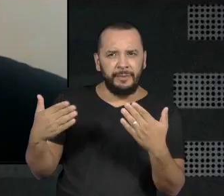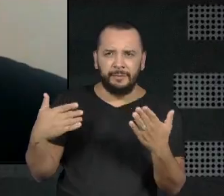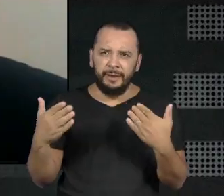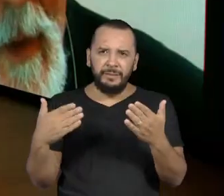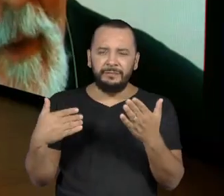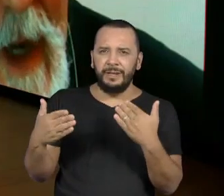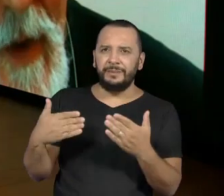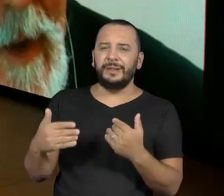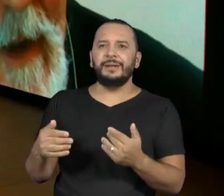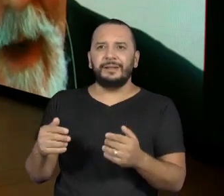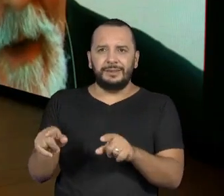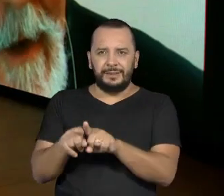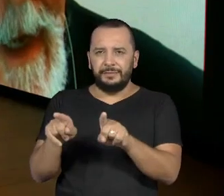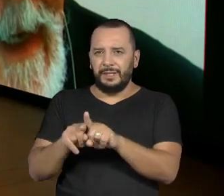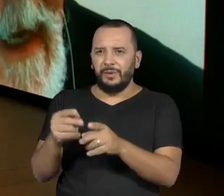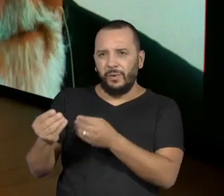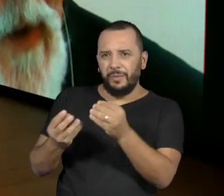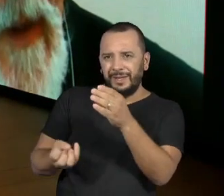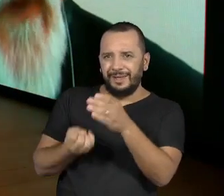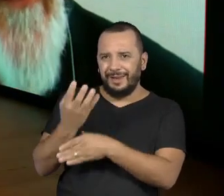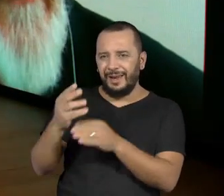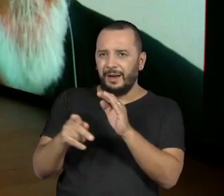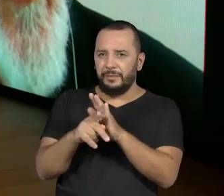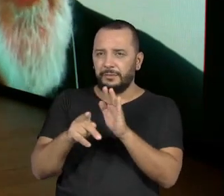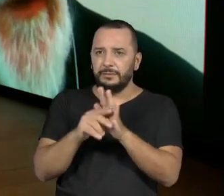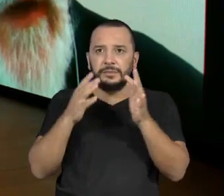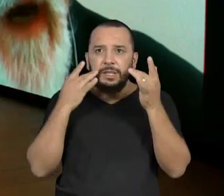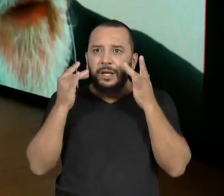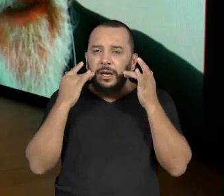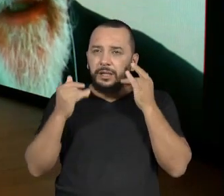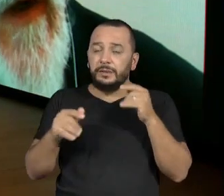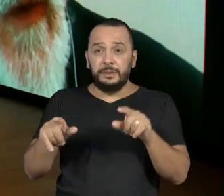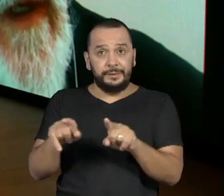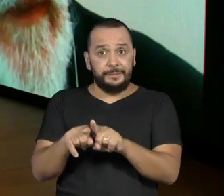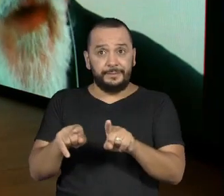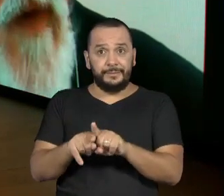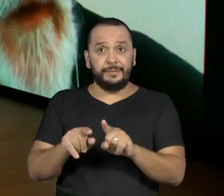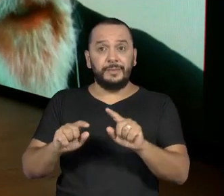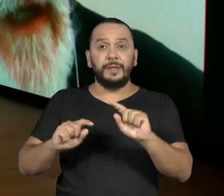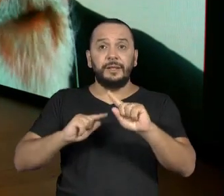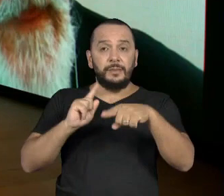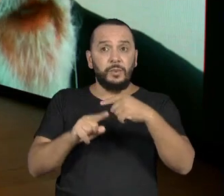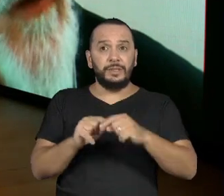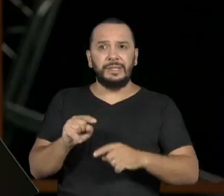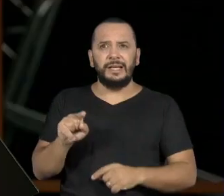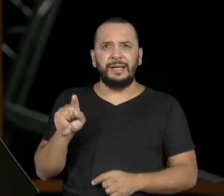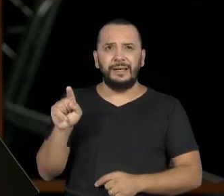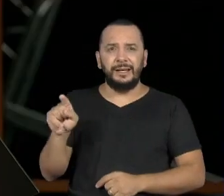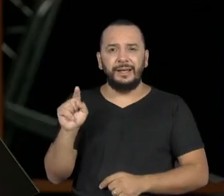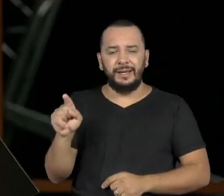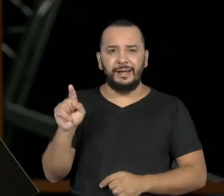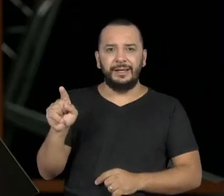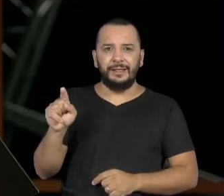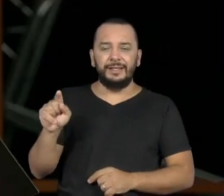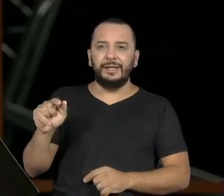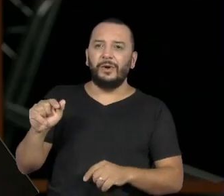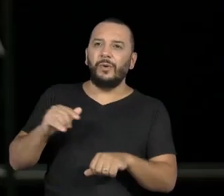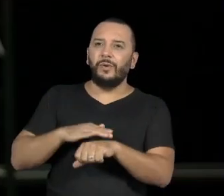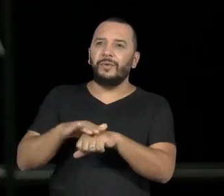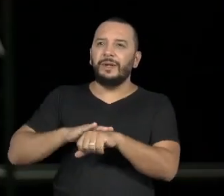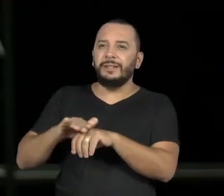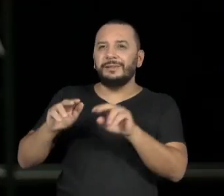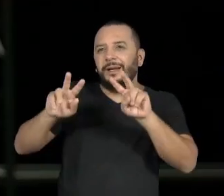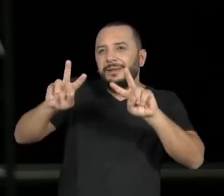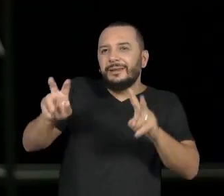pra... pra montar o espetáculo. E é bom também depois espetáculo, você sair com ele pra conversar sobre a peça, sobre o teatro.